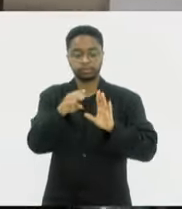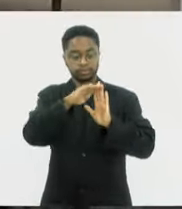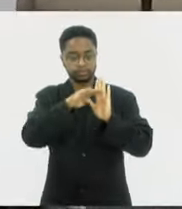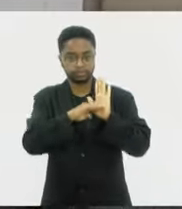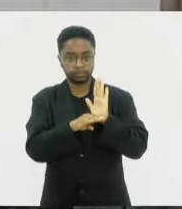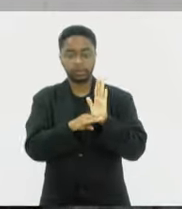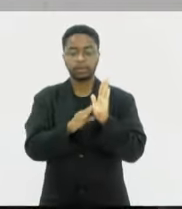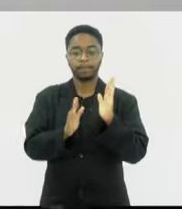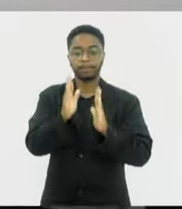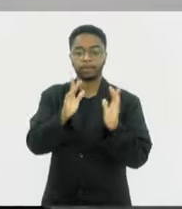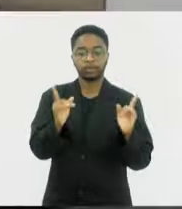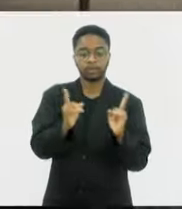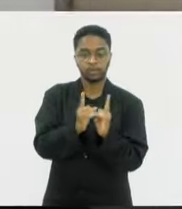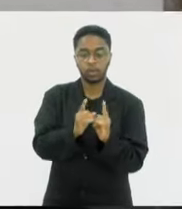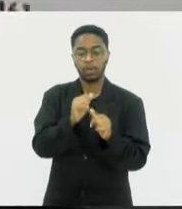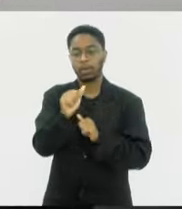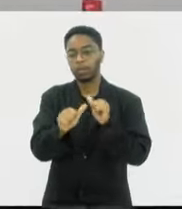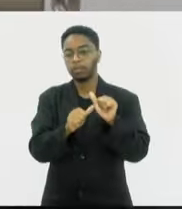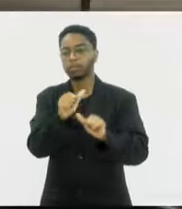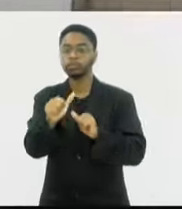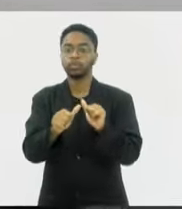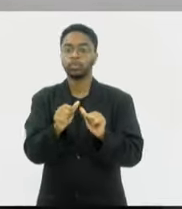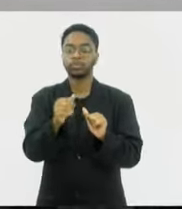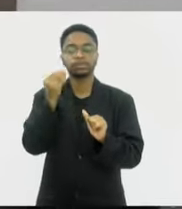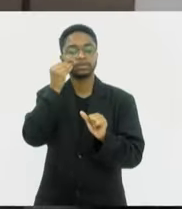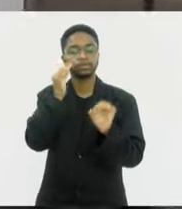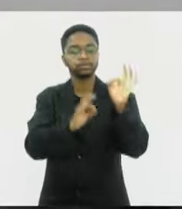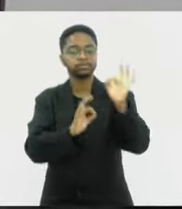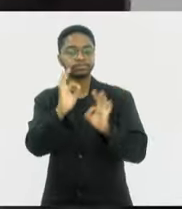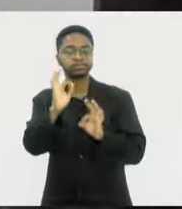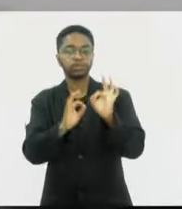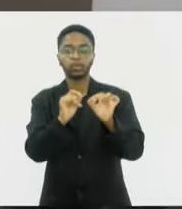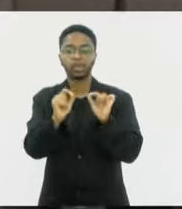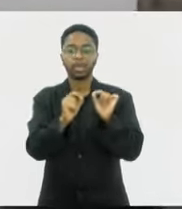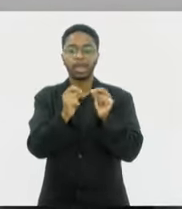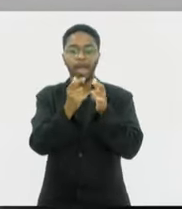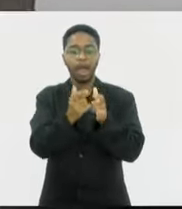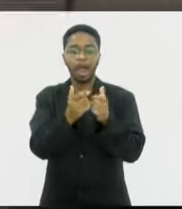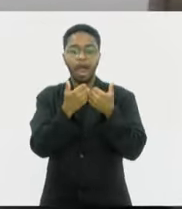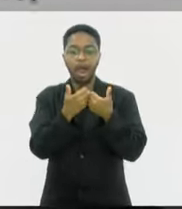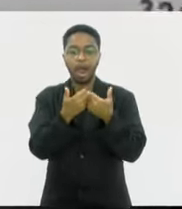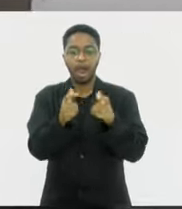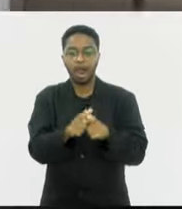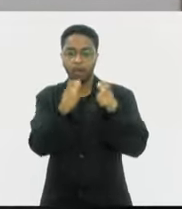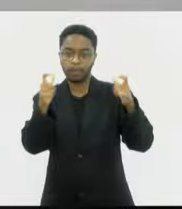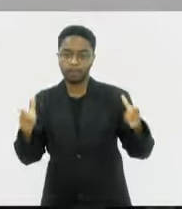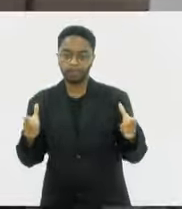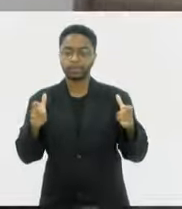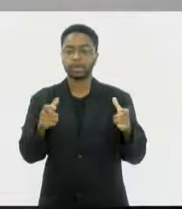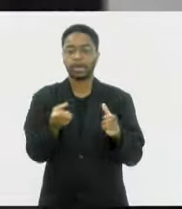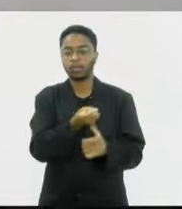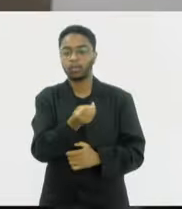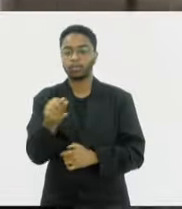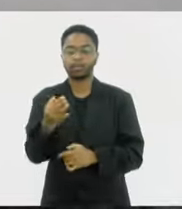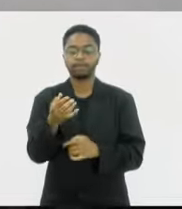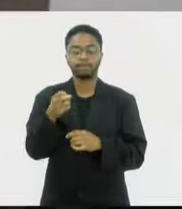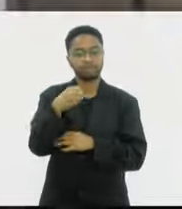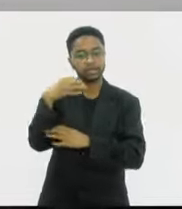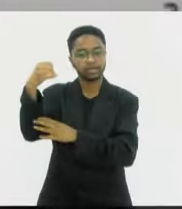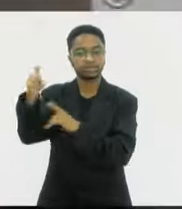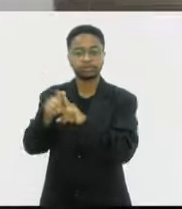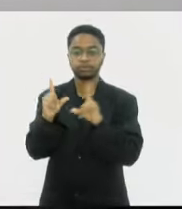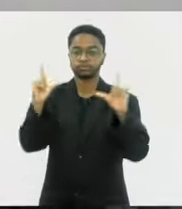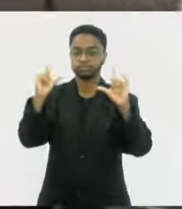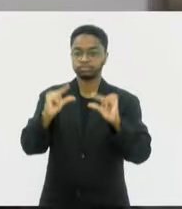seus a mais foram atualizados como parte de um plano contínuo para ampliar a disponibilidade de viagens e reduzir a espera.